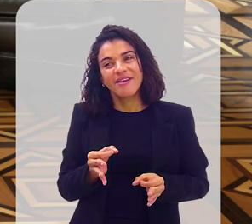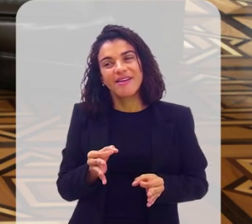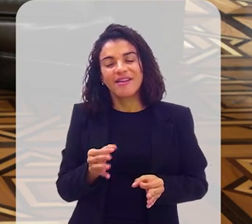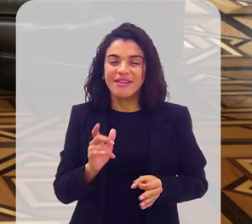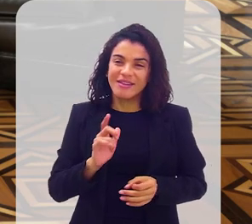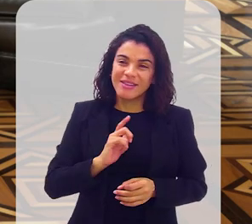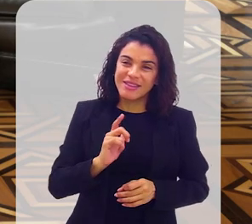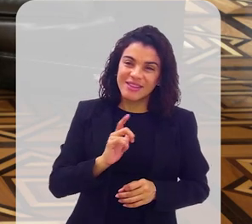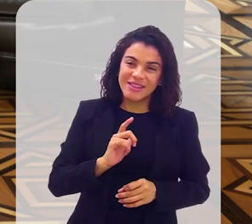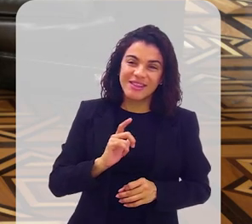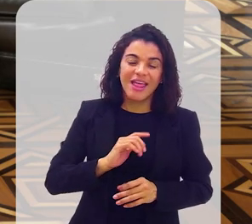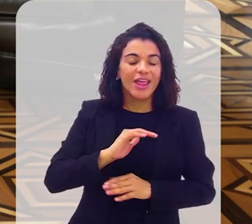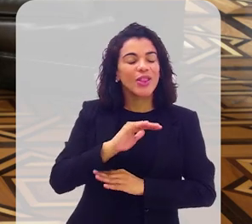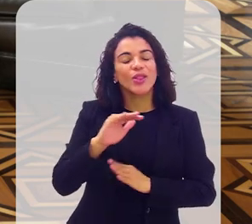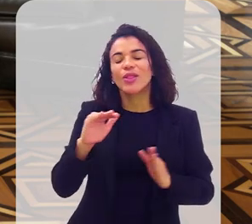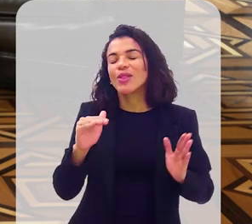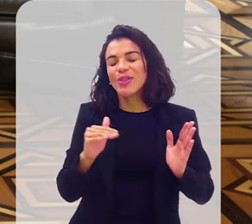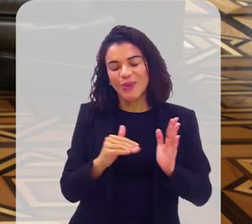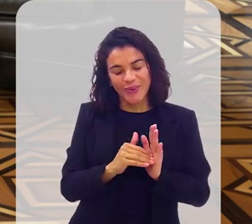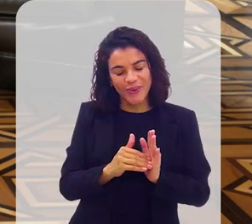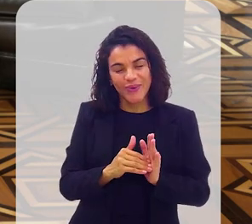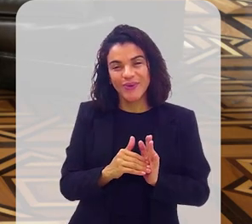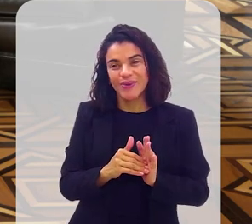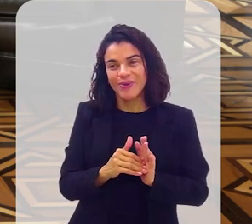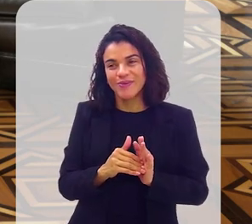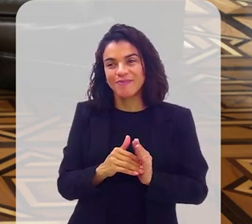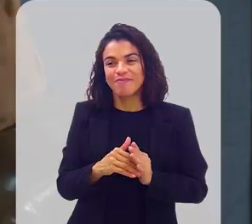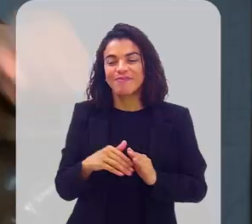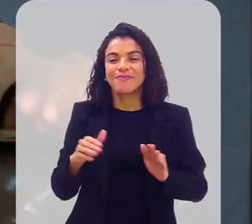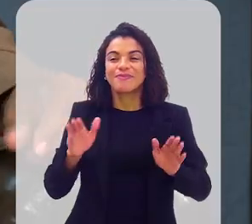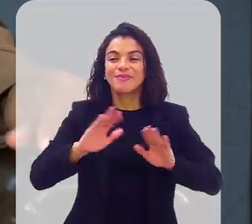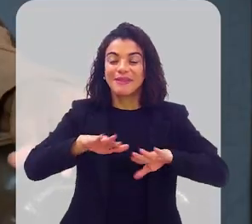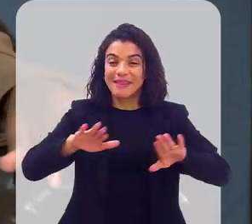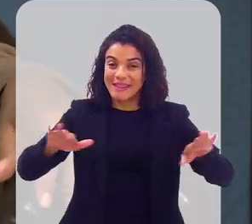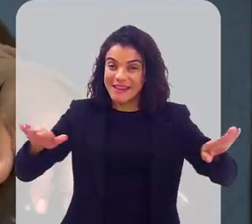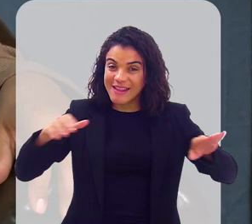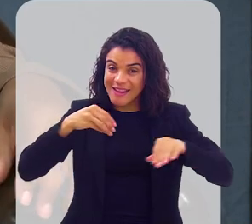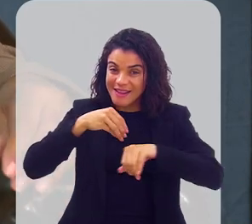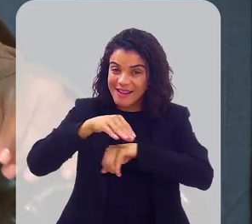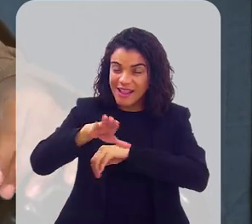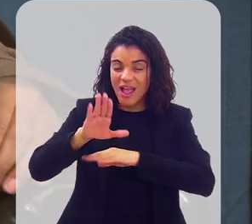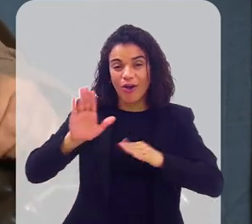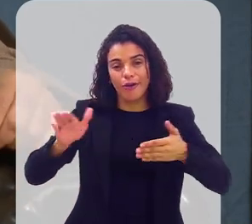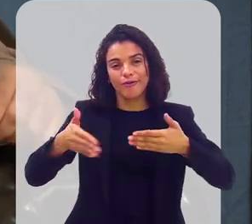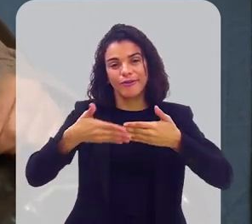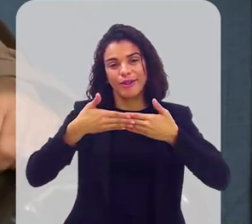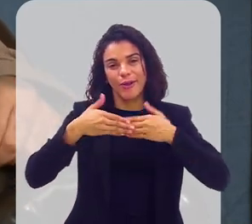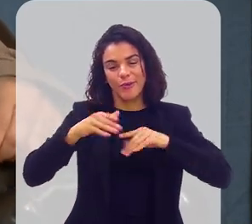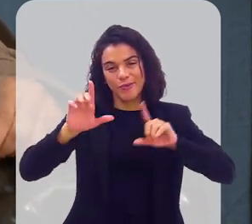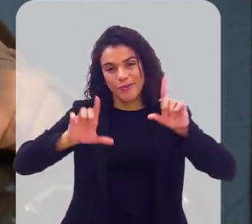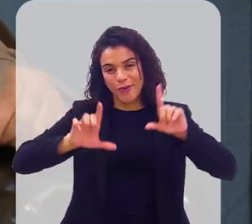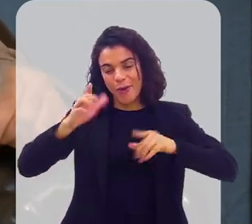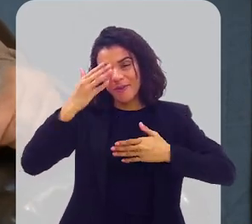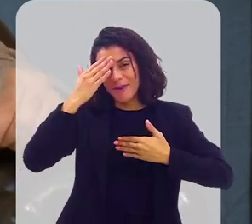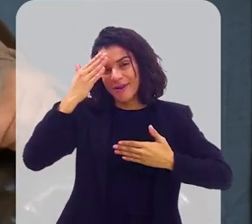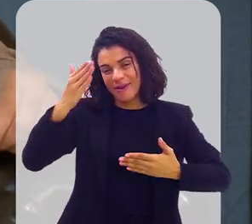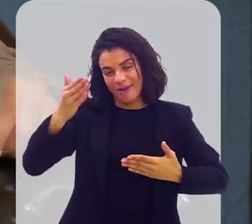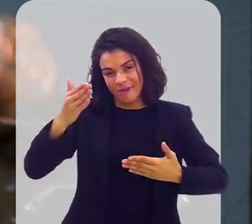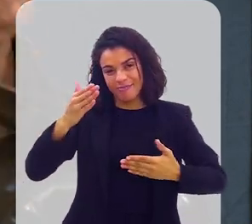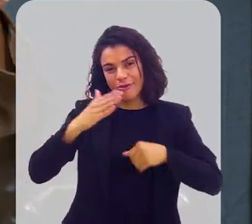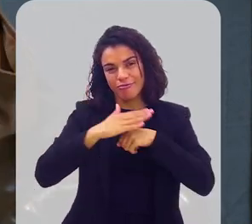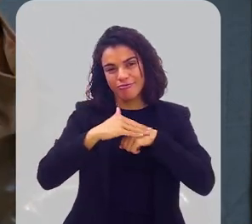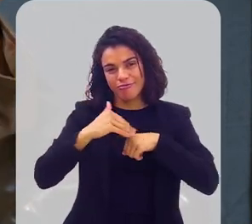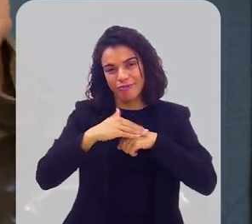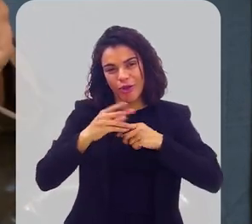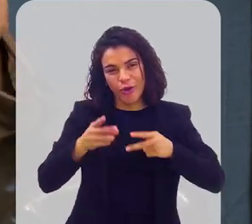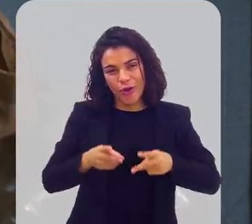Pelo menos tem alguma coisa. isso. Tem tudo isso. Gente, deixa eu falar pra você. Chegamos ao final do programa. Obrigado demais pelo seu carinho.